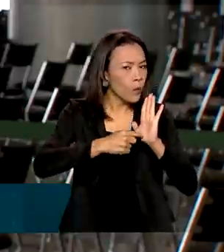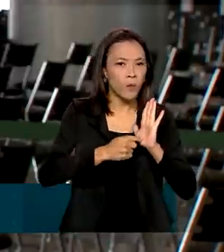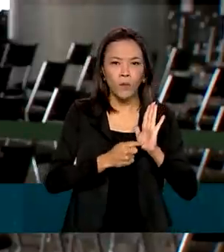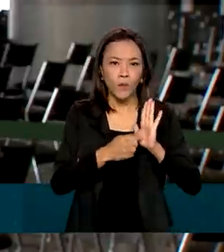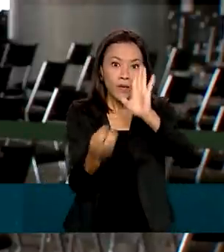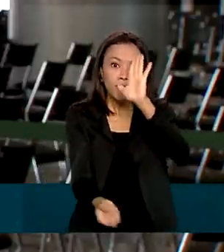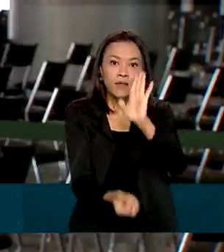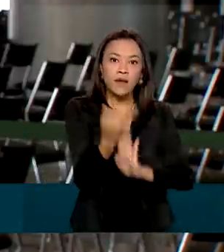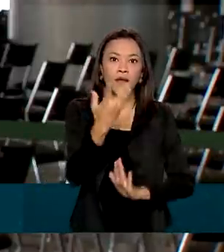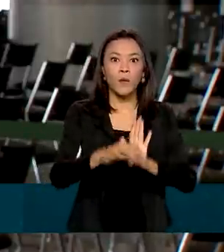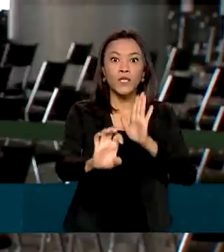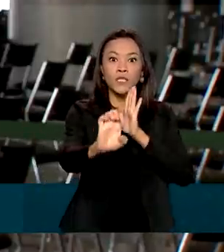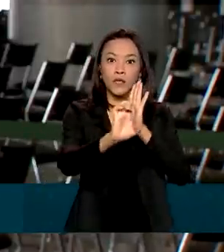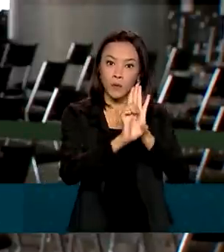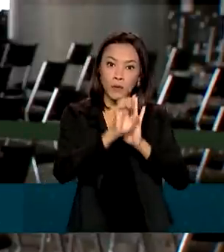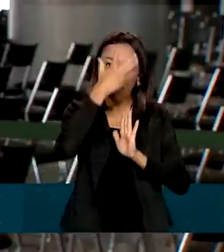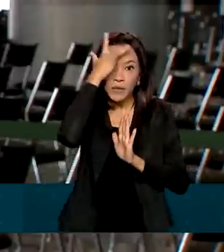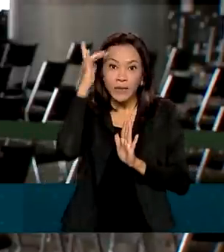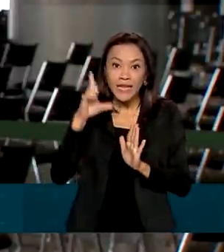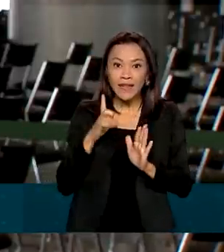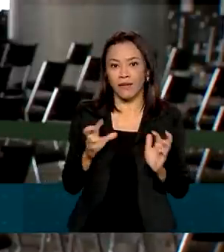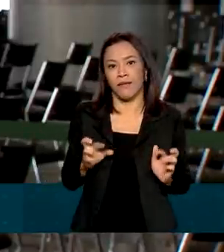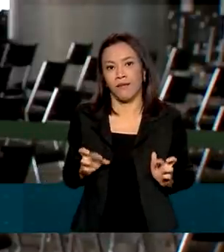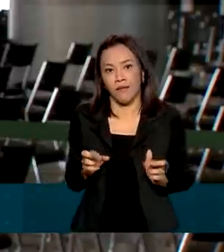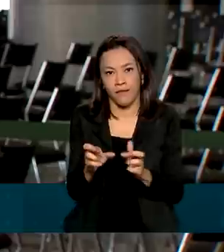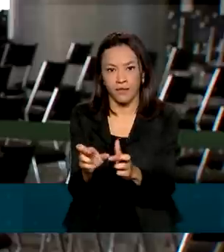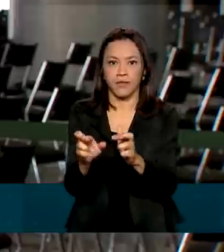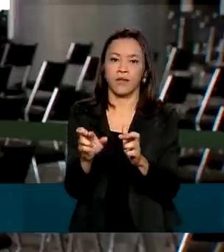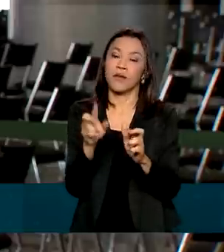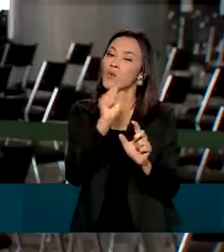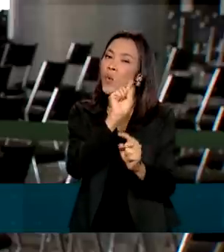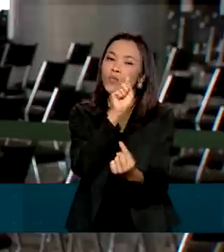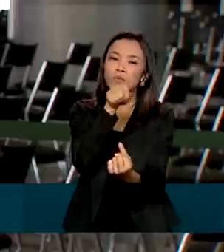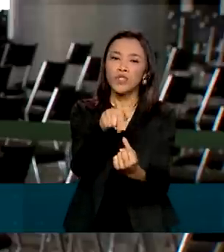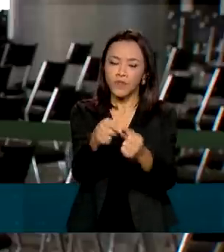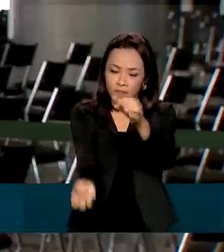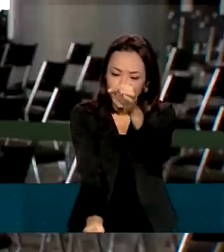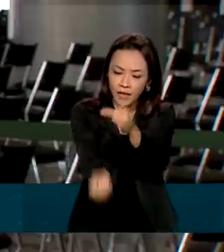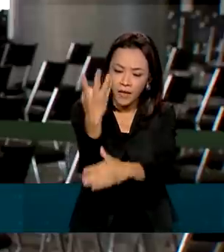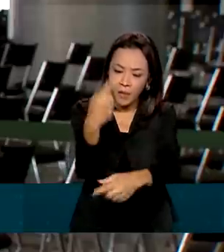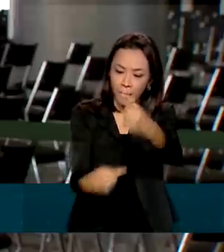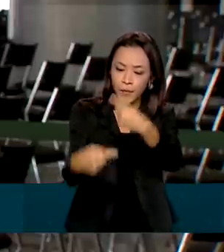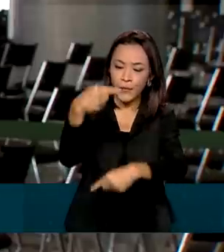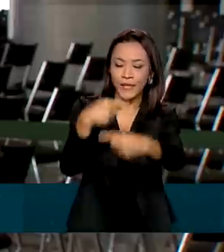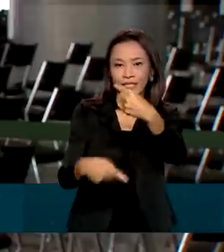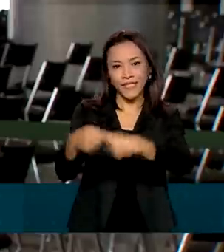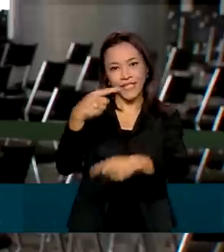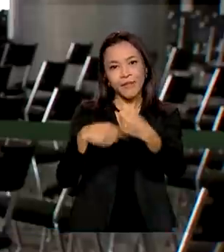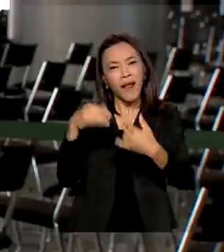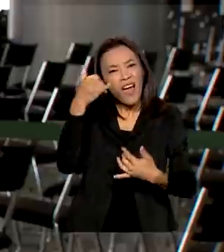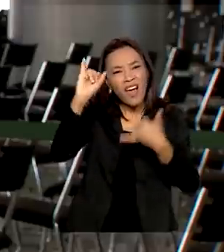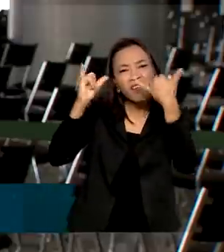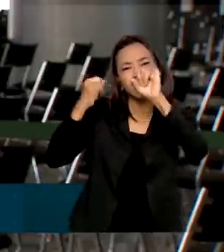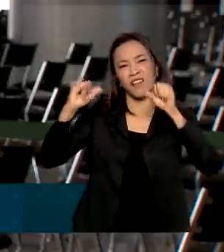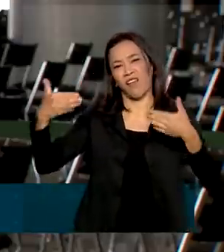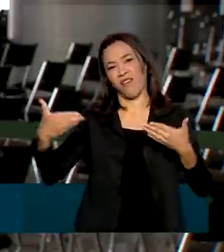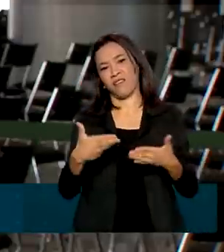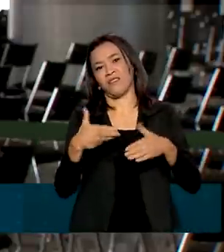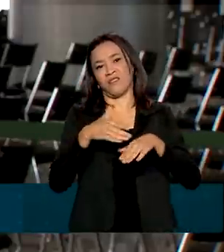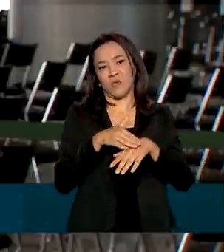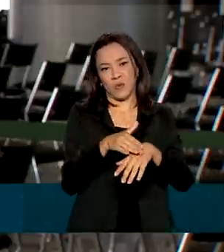Estatuto da Pessoa com Câncer, que tem o objetivo de efetivar políticas públicas de prevenção e combate a essa doença que